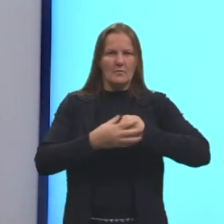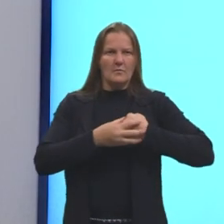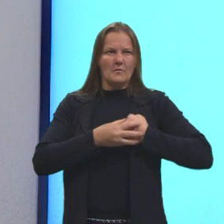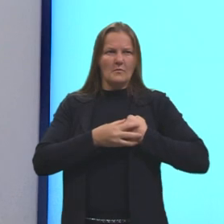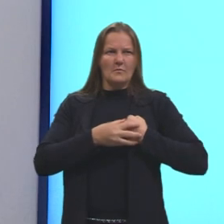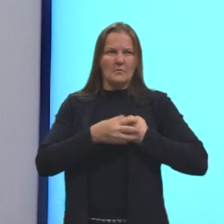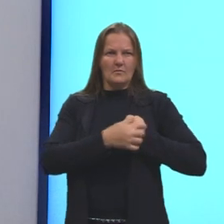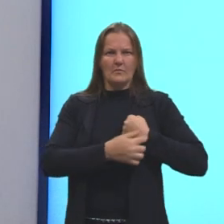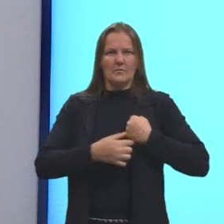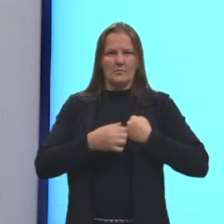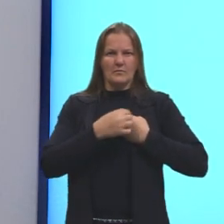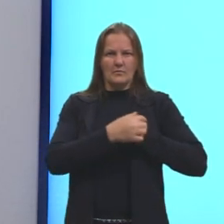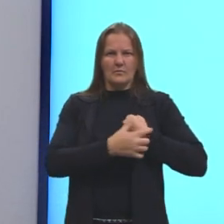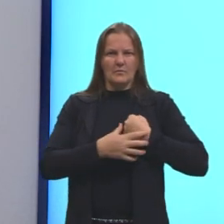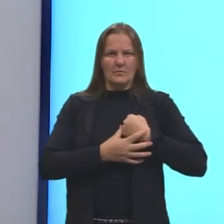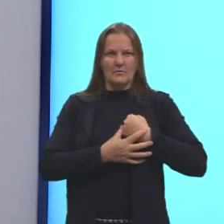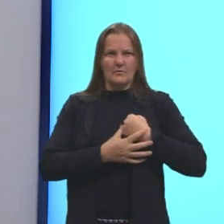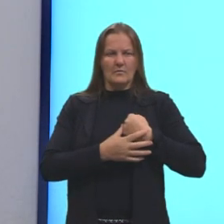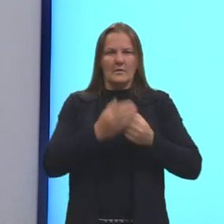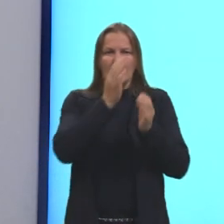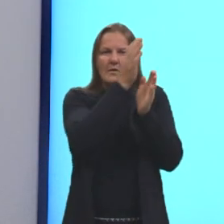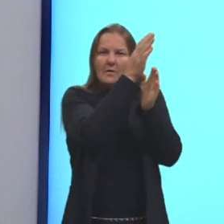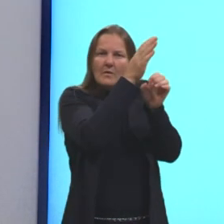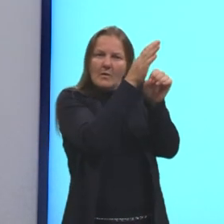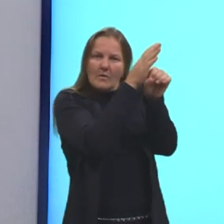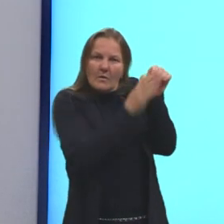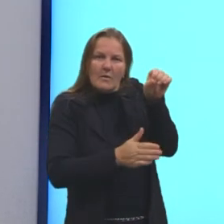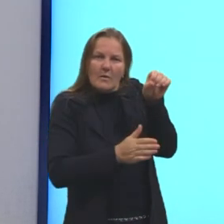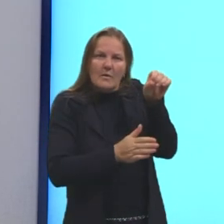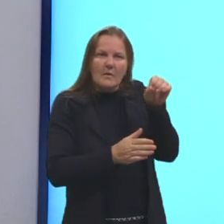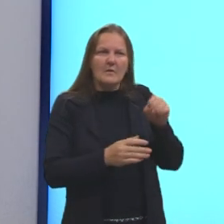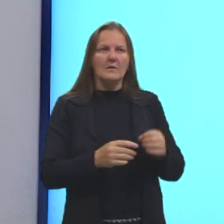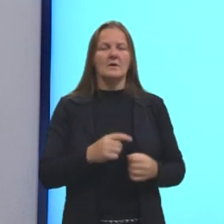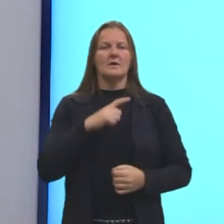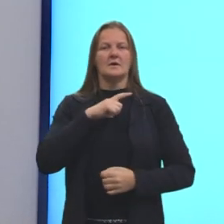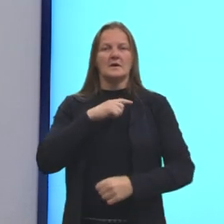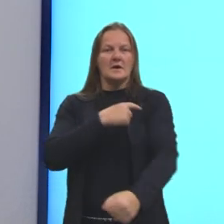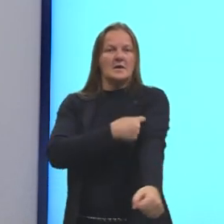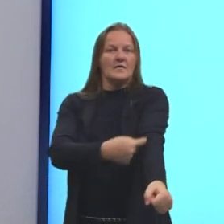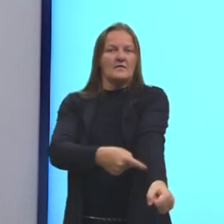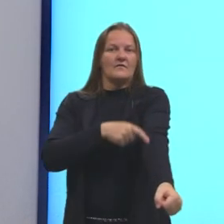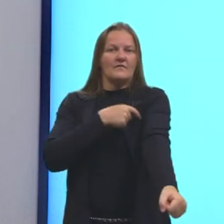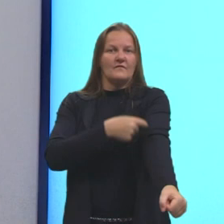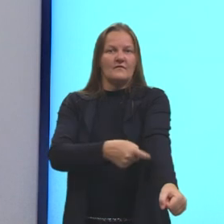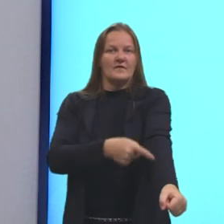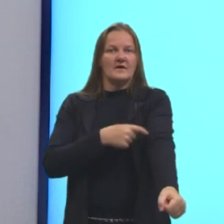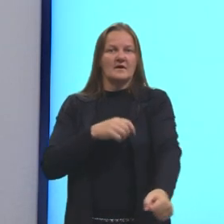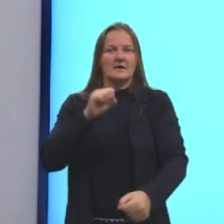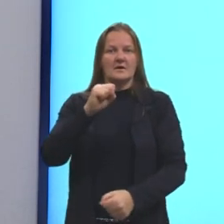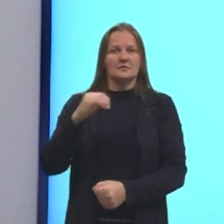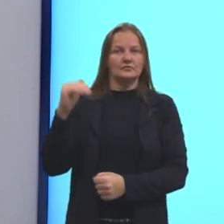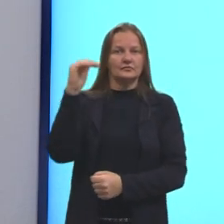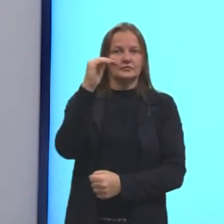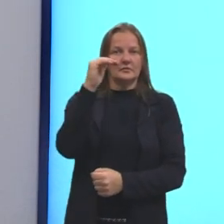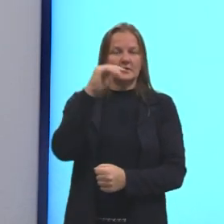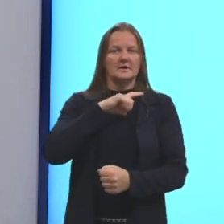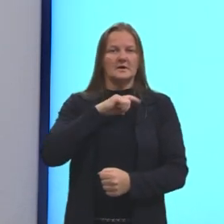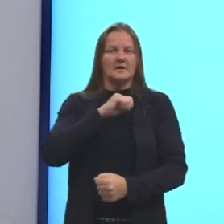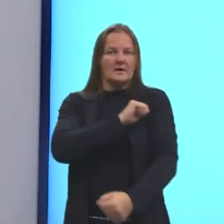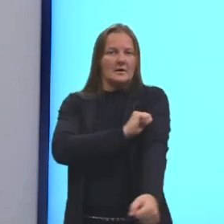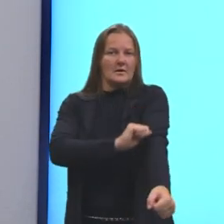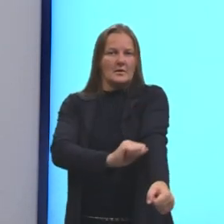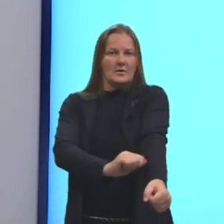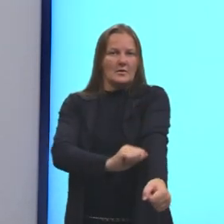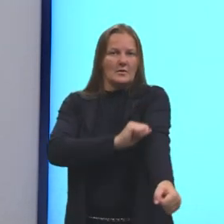gente ver o que tem dentro. Aqui, então, a veia cava superior. A horta. Uma